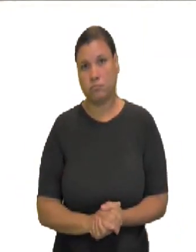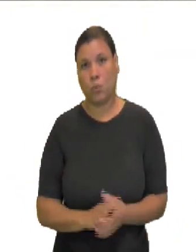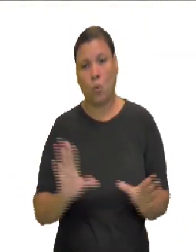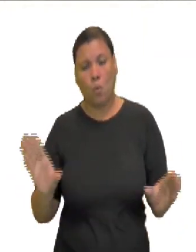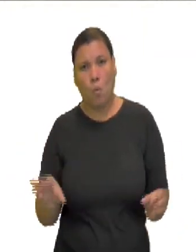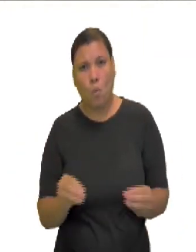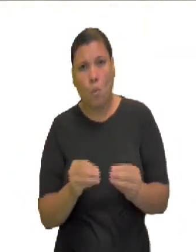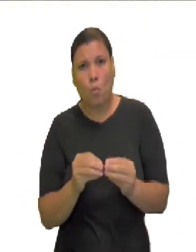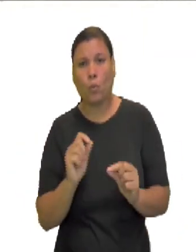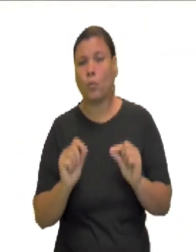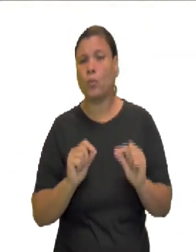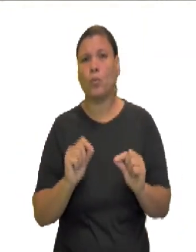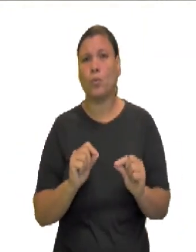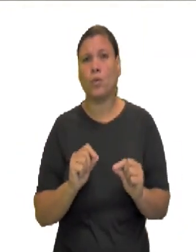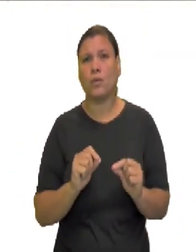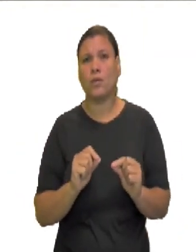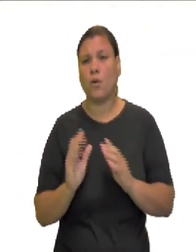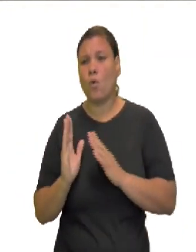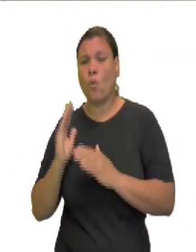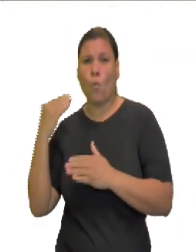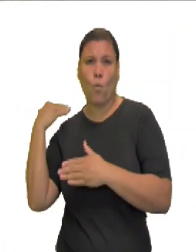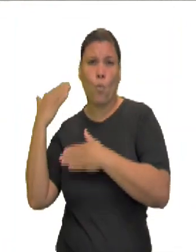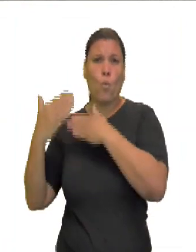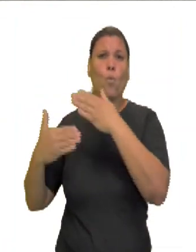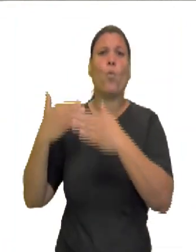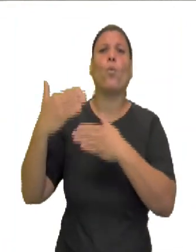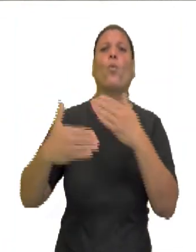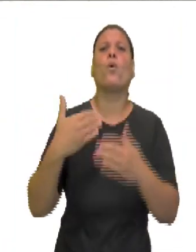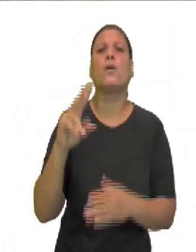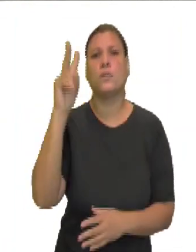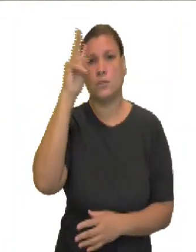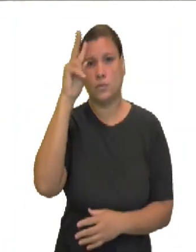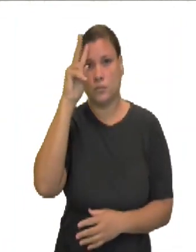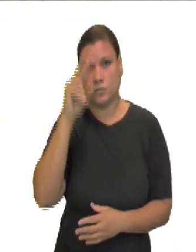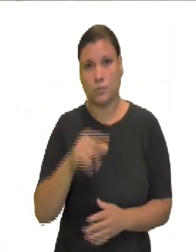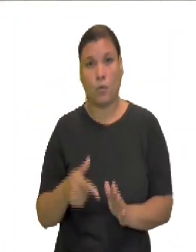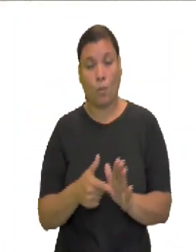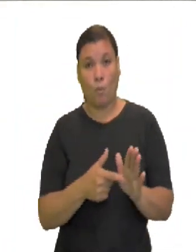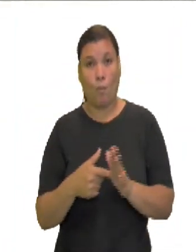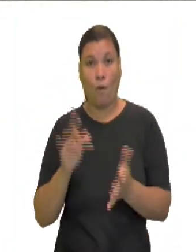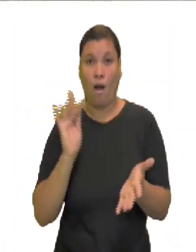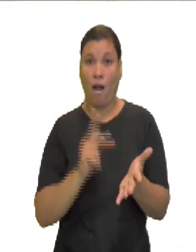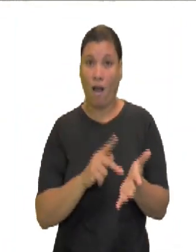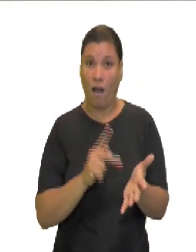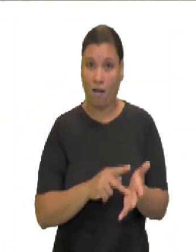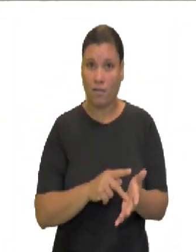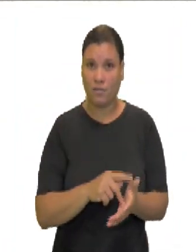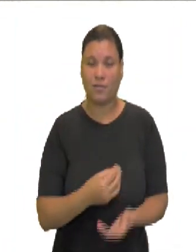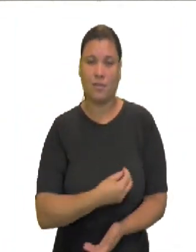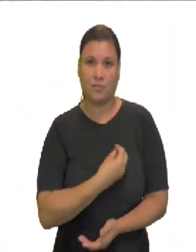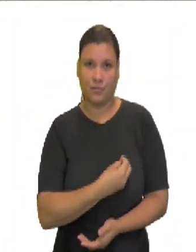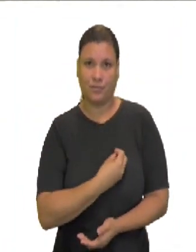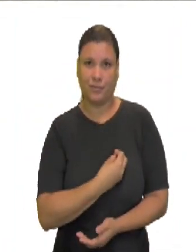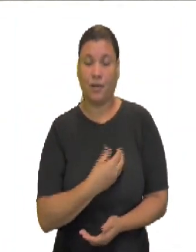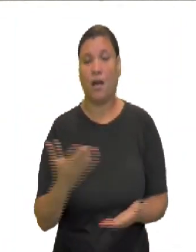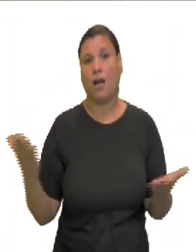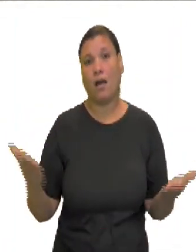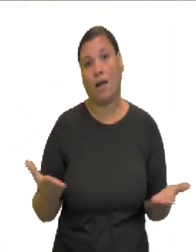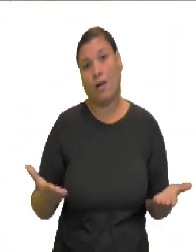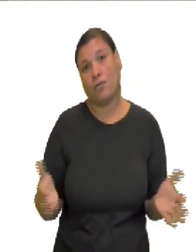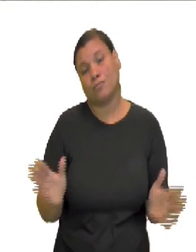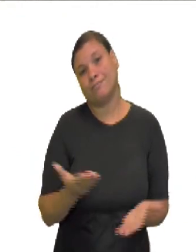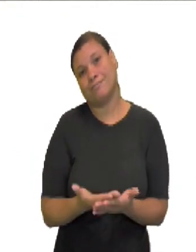permite entender a origem da realidade em que vivemos. Aqui nós vamos findar essa aula.